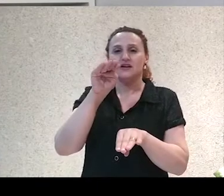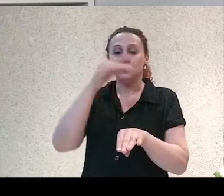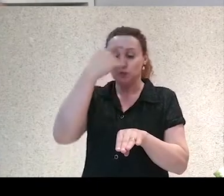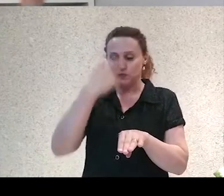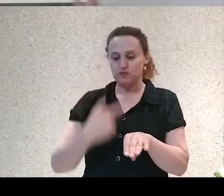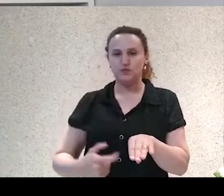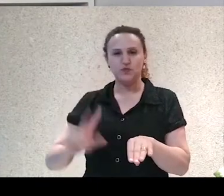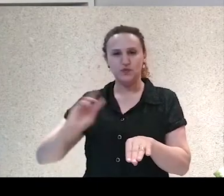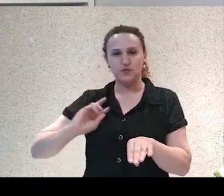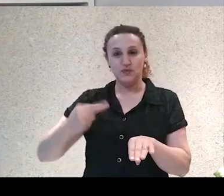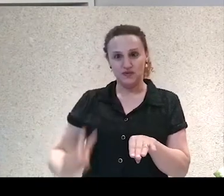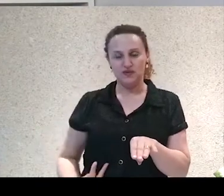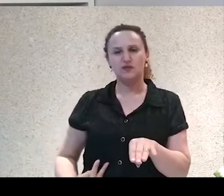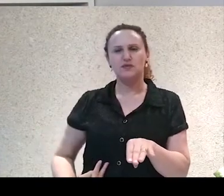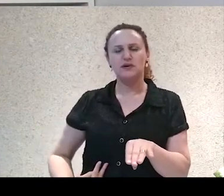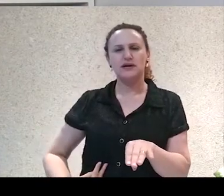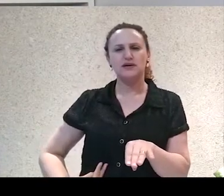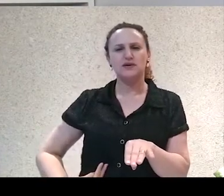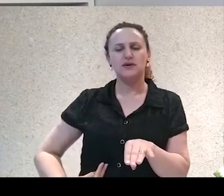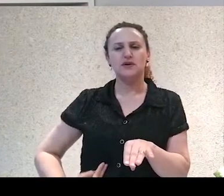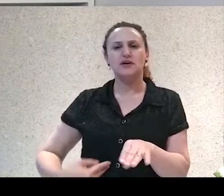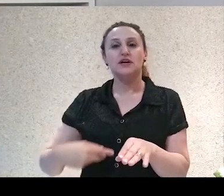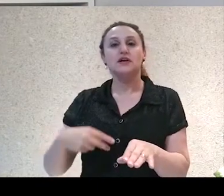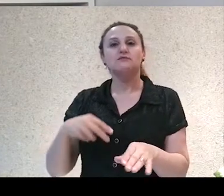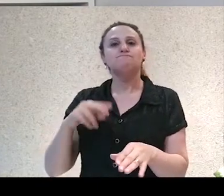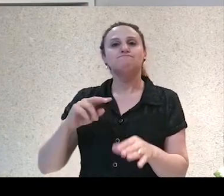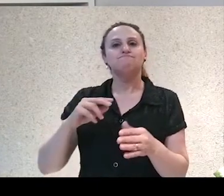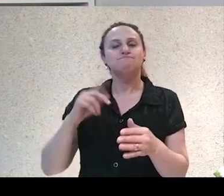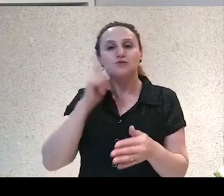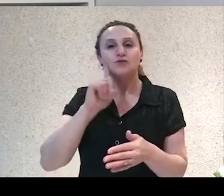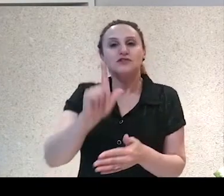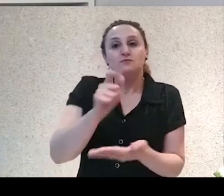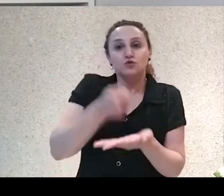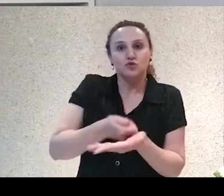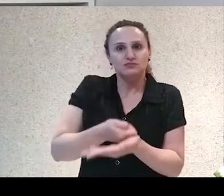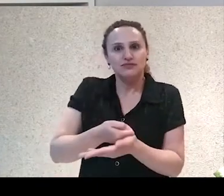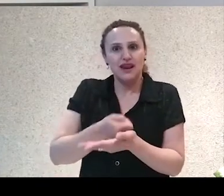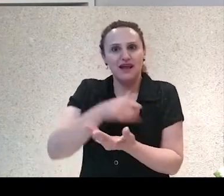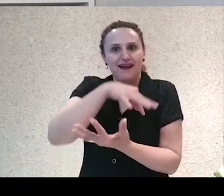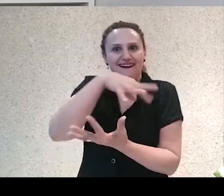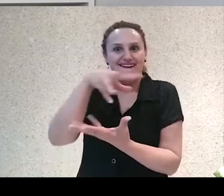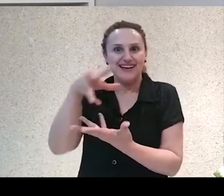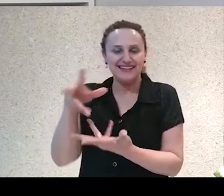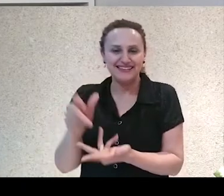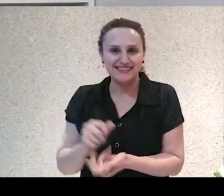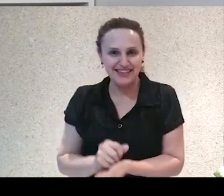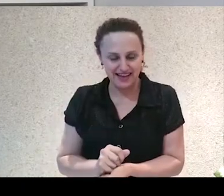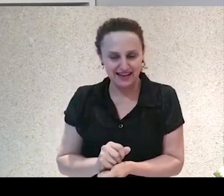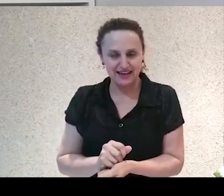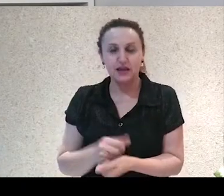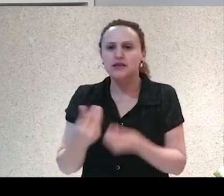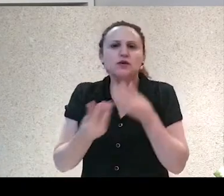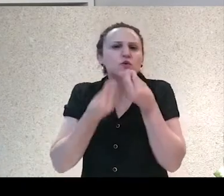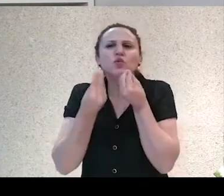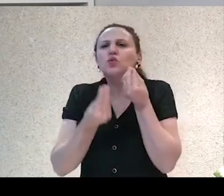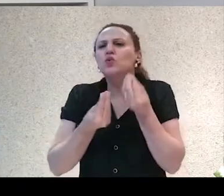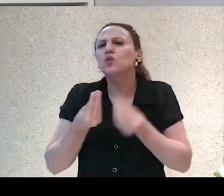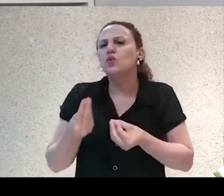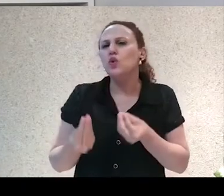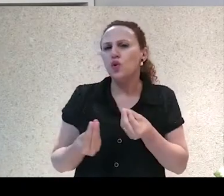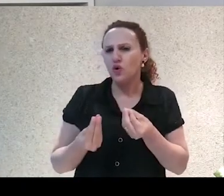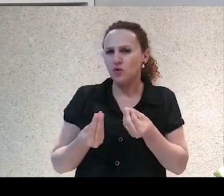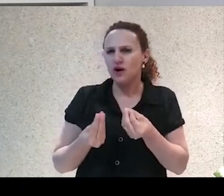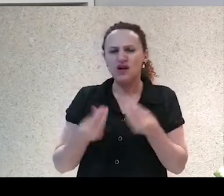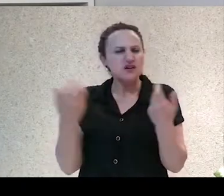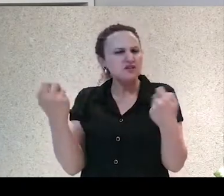conquistar a Terra, dominar a Terra da forma como a gente faz hoje. A produção da literatura passa por aí, a